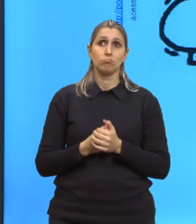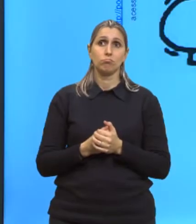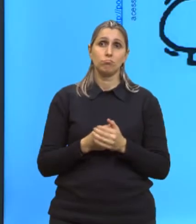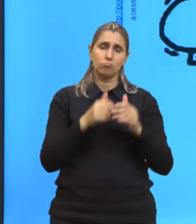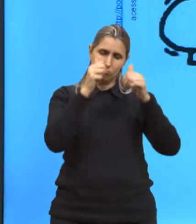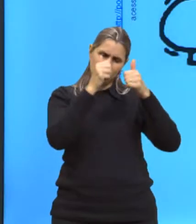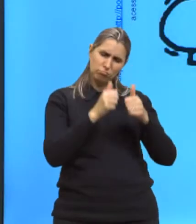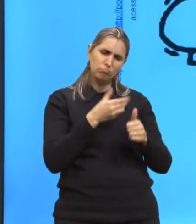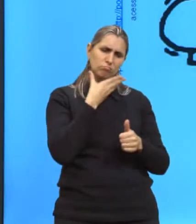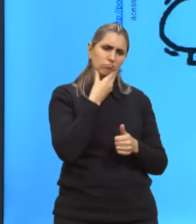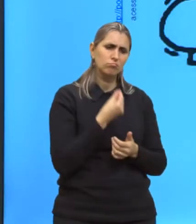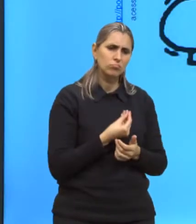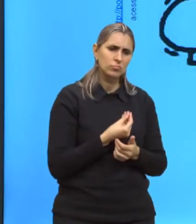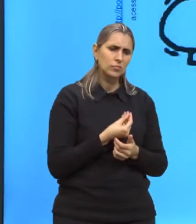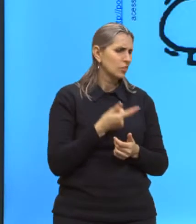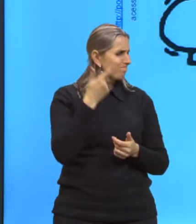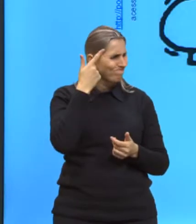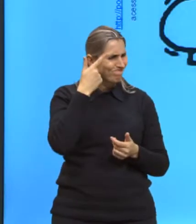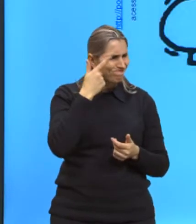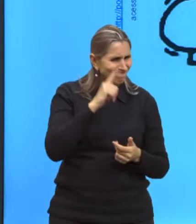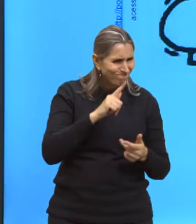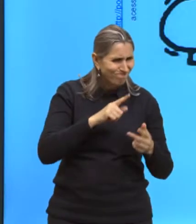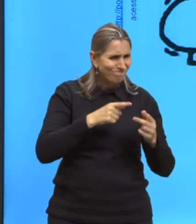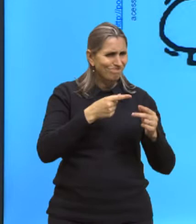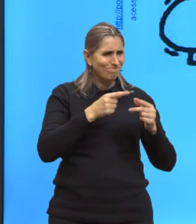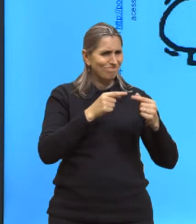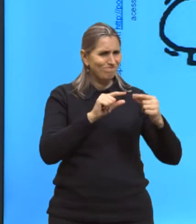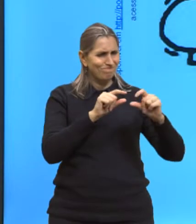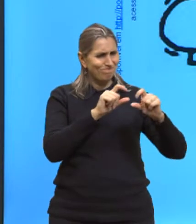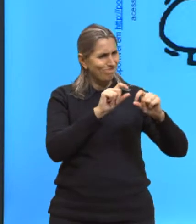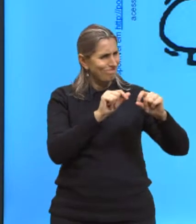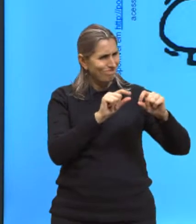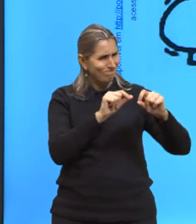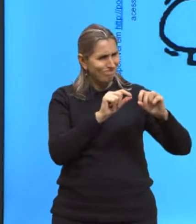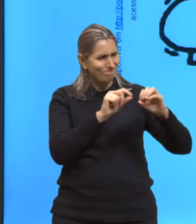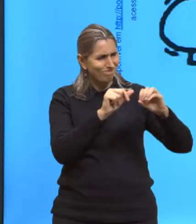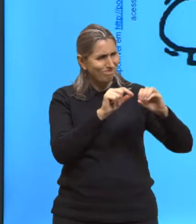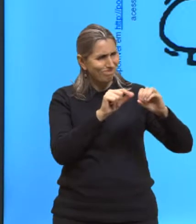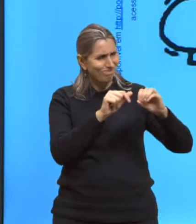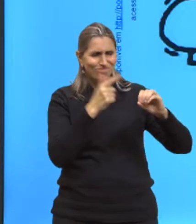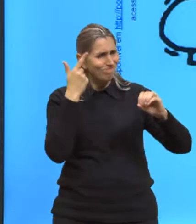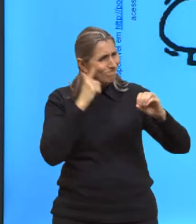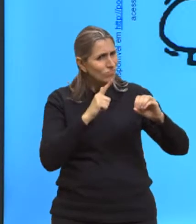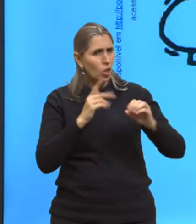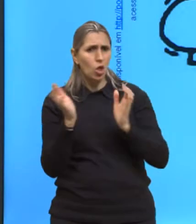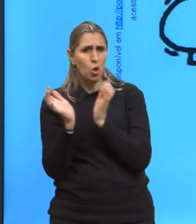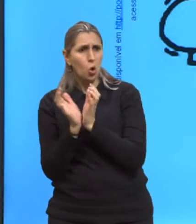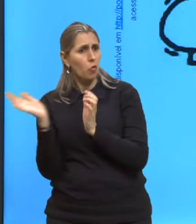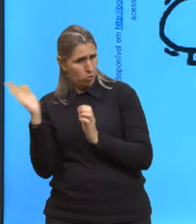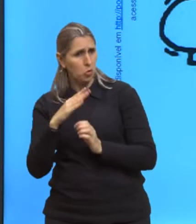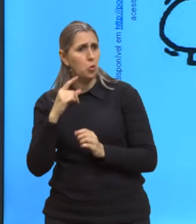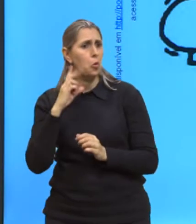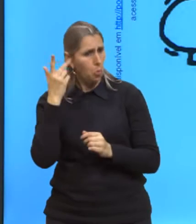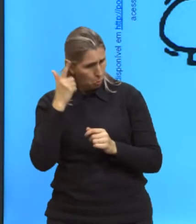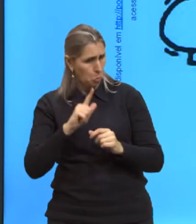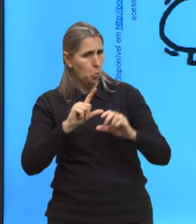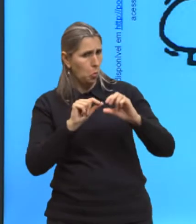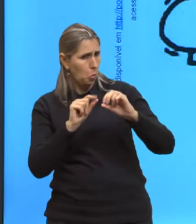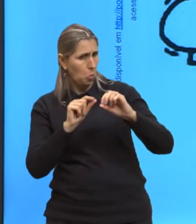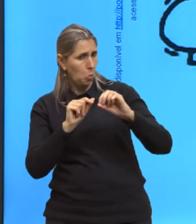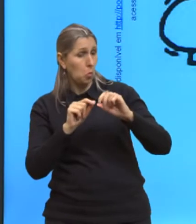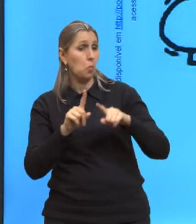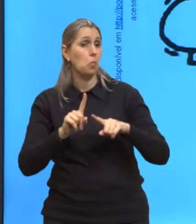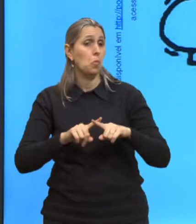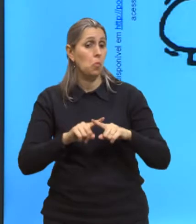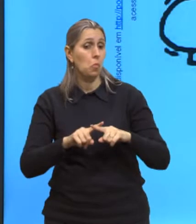o homem diz assim, não consigo desatarraxar essa porca. Aí vem o colega e diz, eu consigo, porque ele